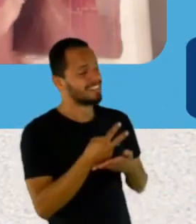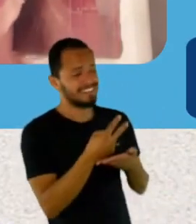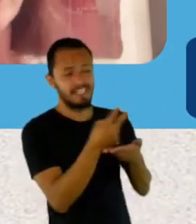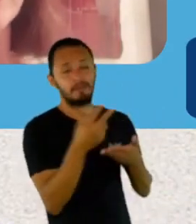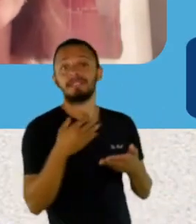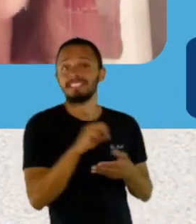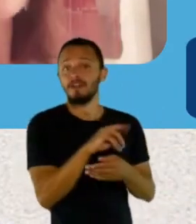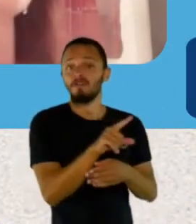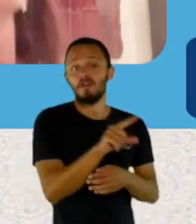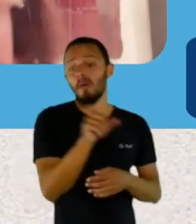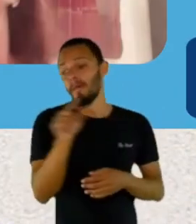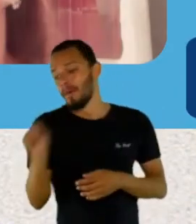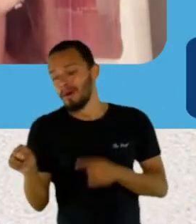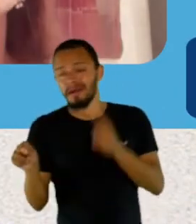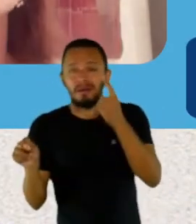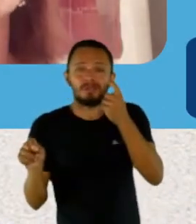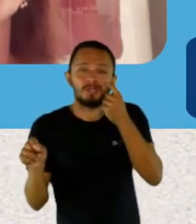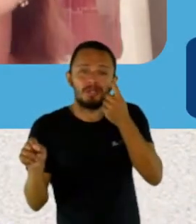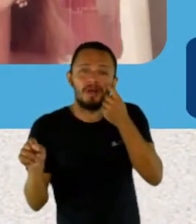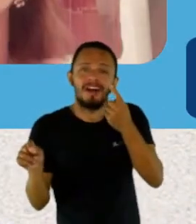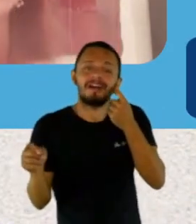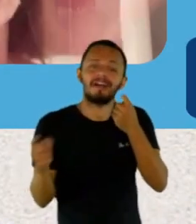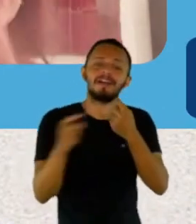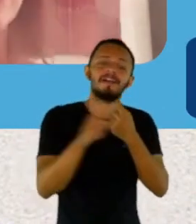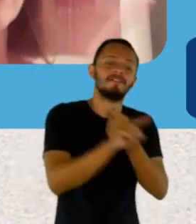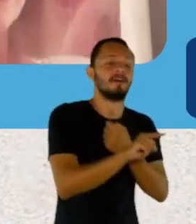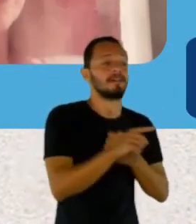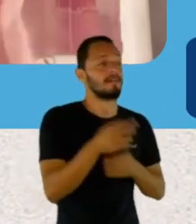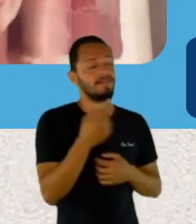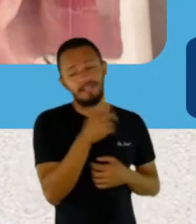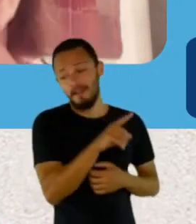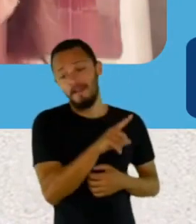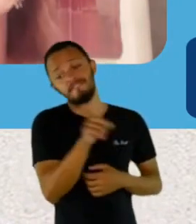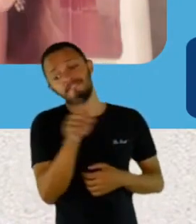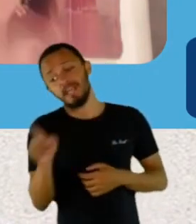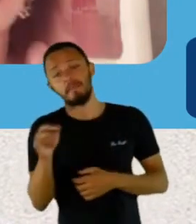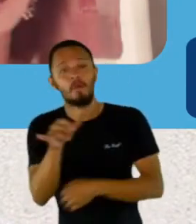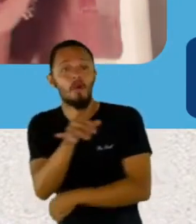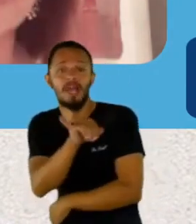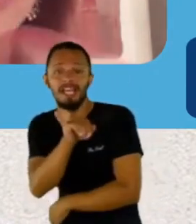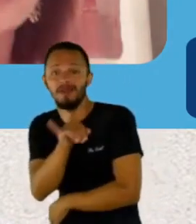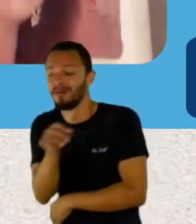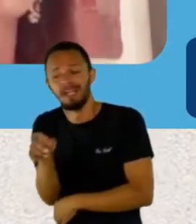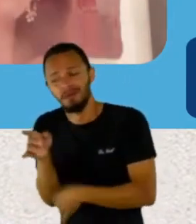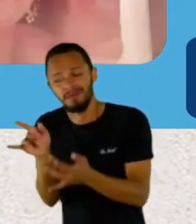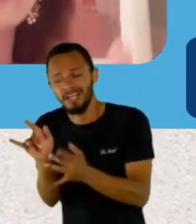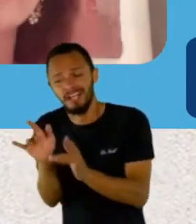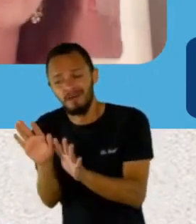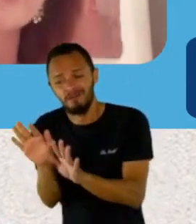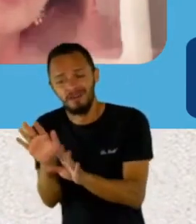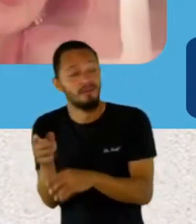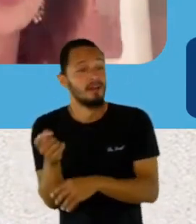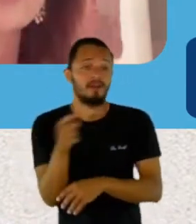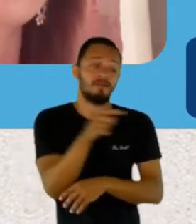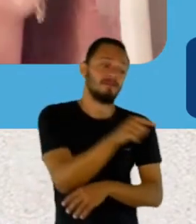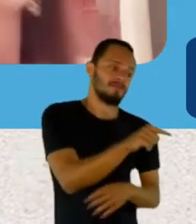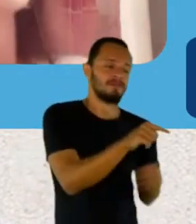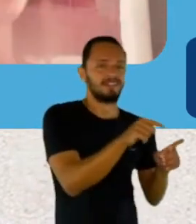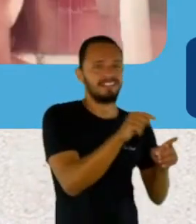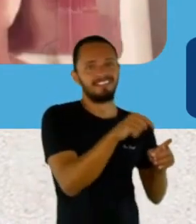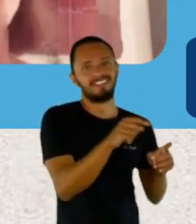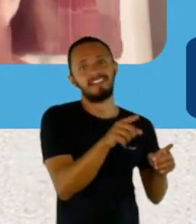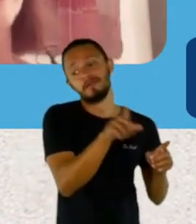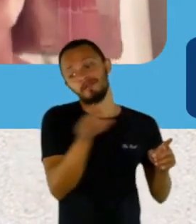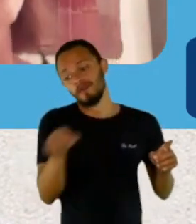marido é querioca. Aí eu falei, não, vem para o Rio. Não vou não, não vou de jeito nenhum. Não, vem, vem. Aí eu acabei vindo e estou aqui.